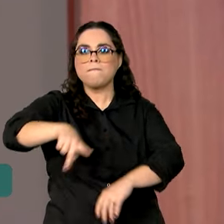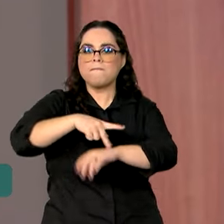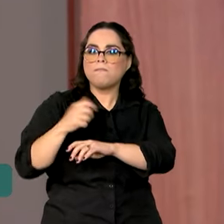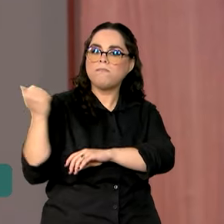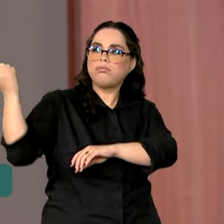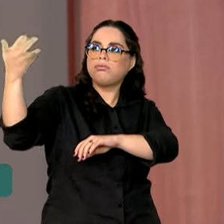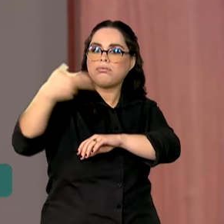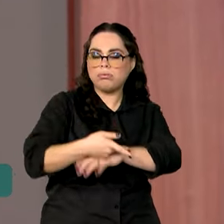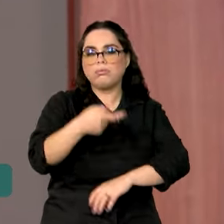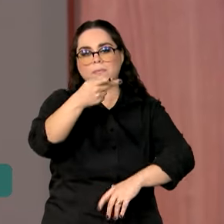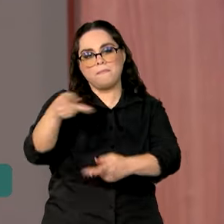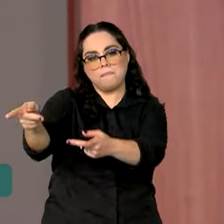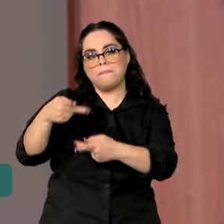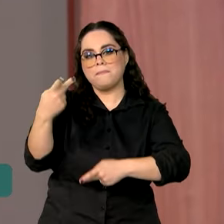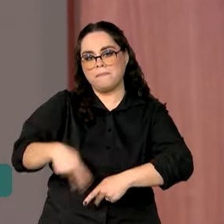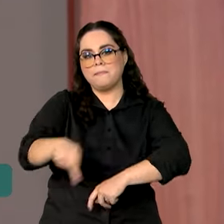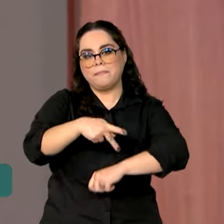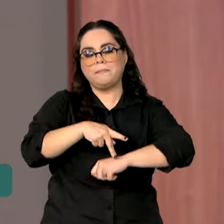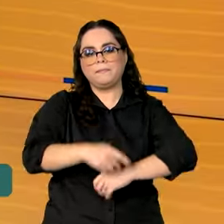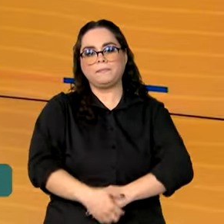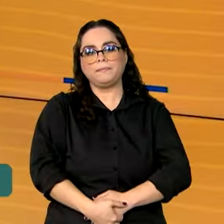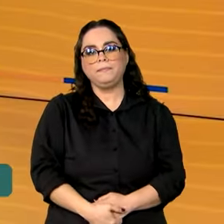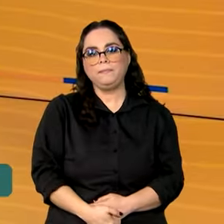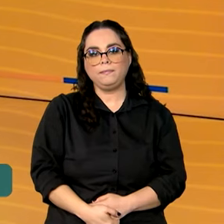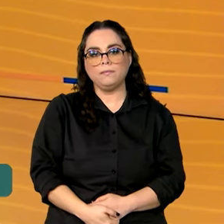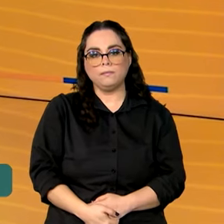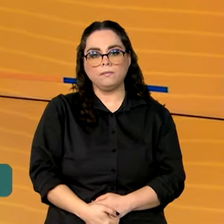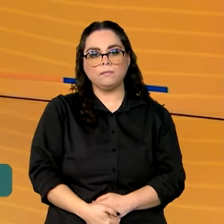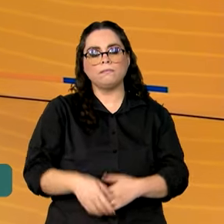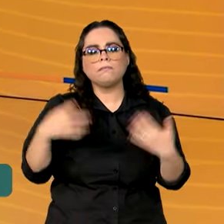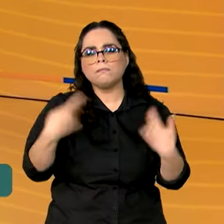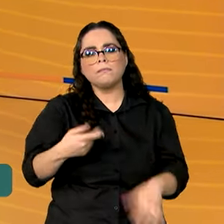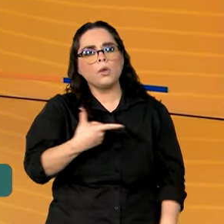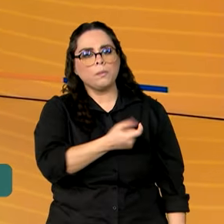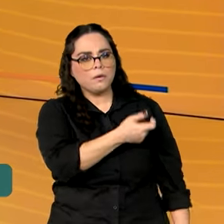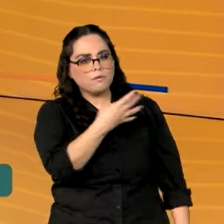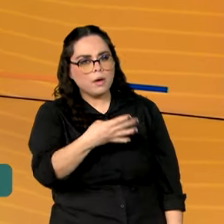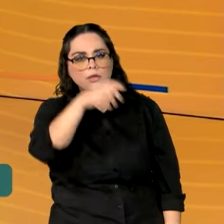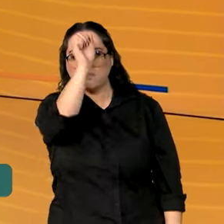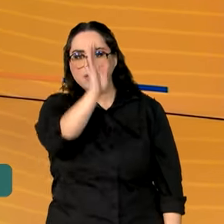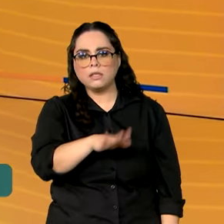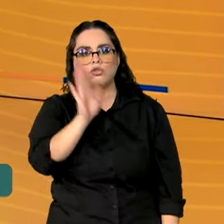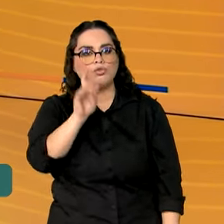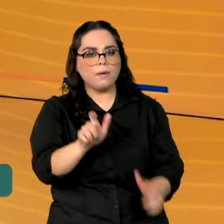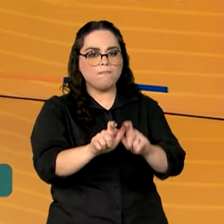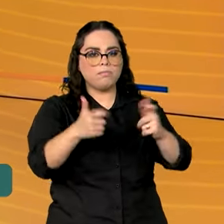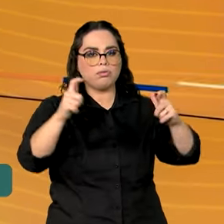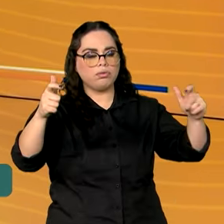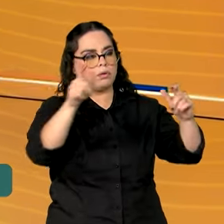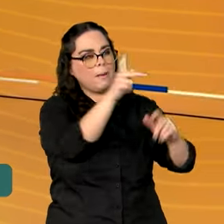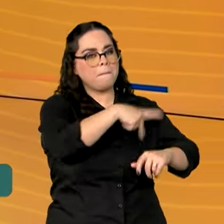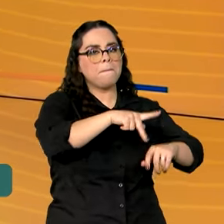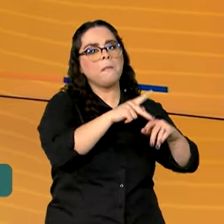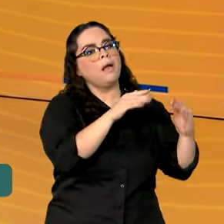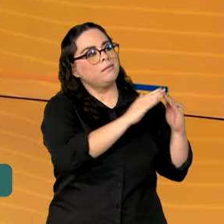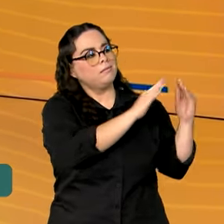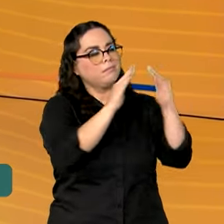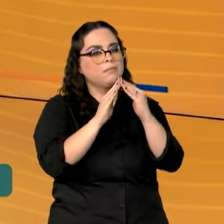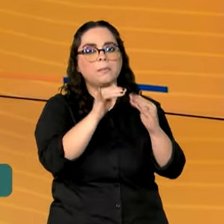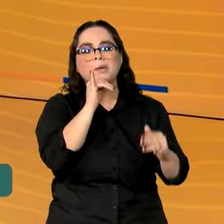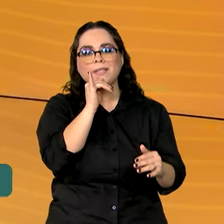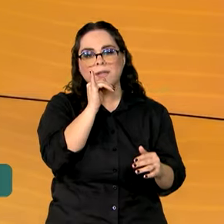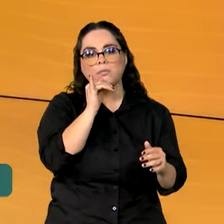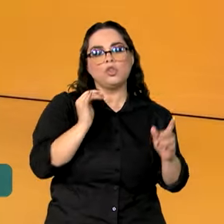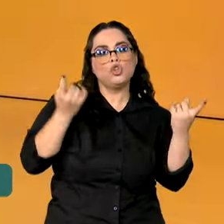exterior para visitar o nosso país. Neste ano, o desempenho brasileiro já é superior à estimativa de países vizinhos como